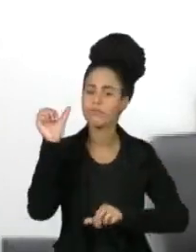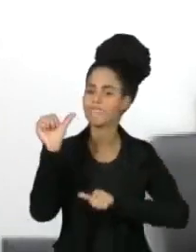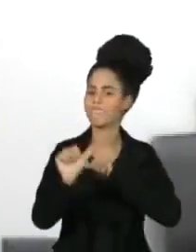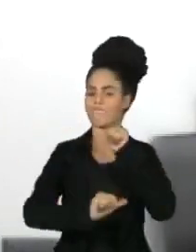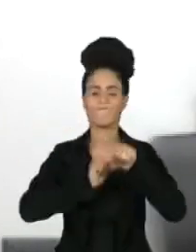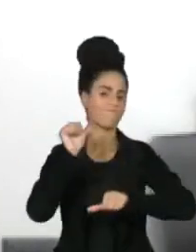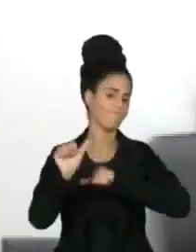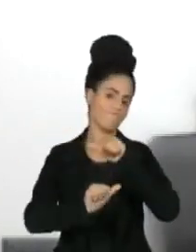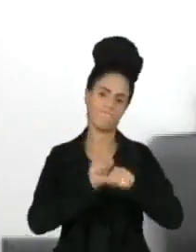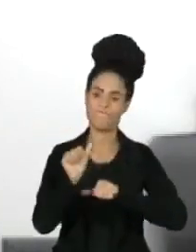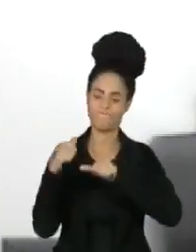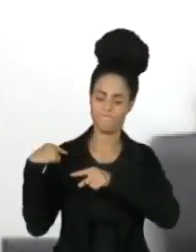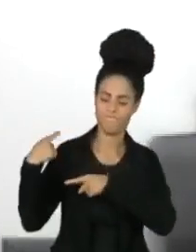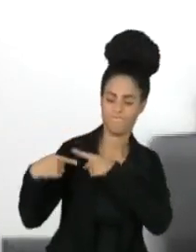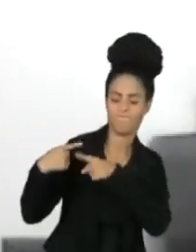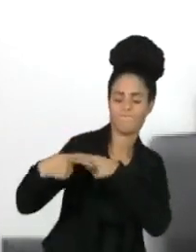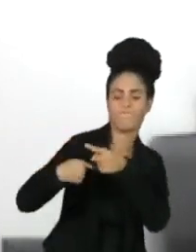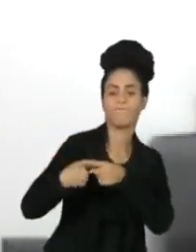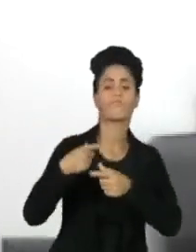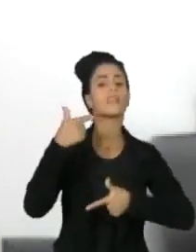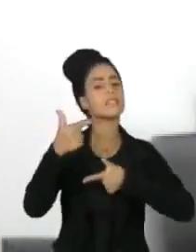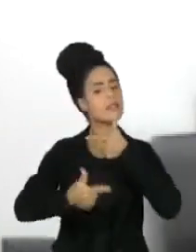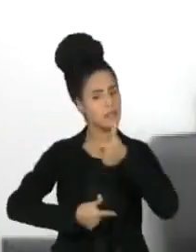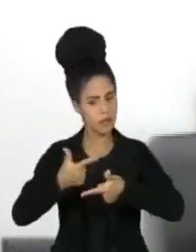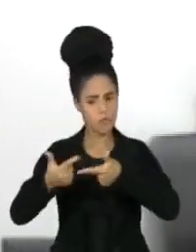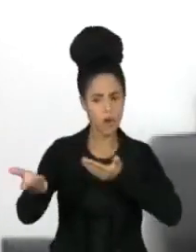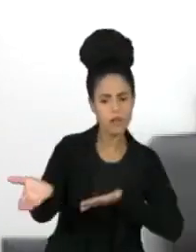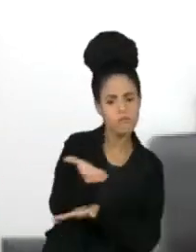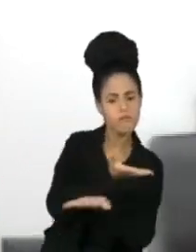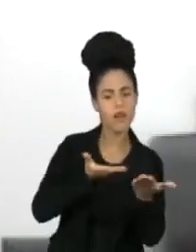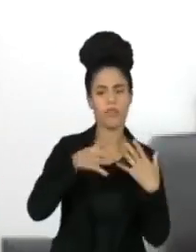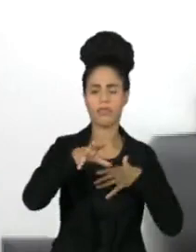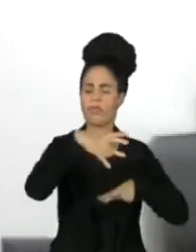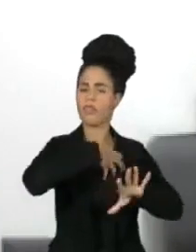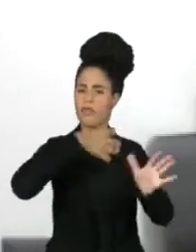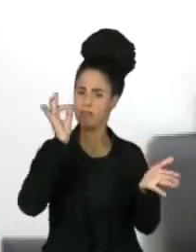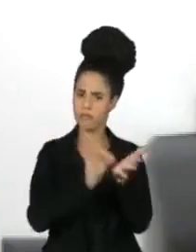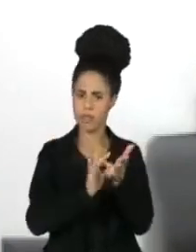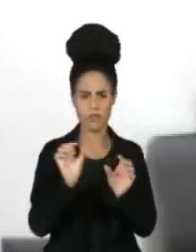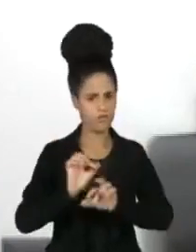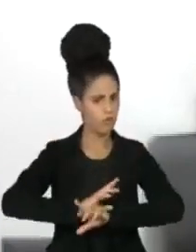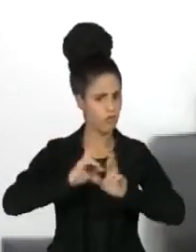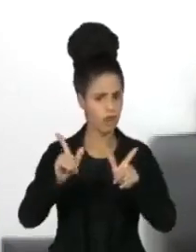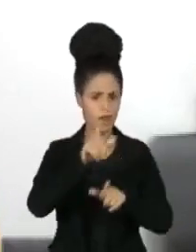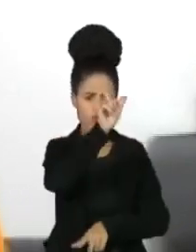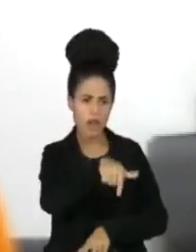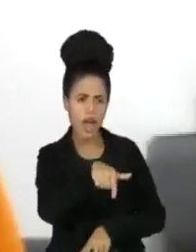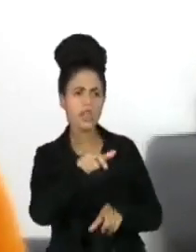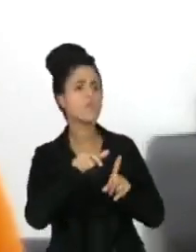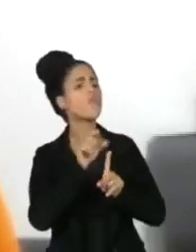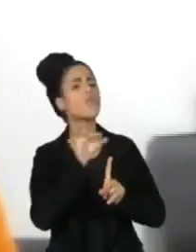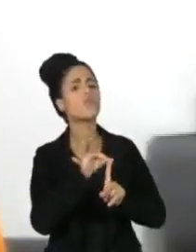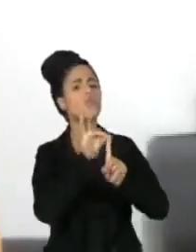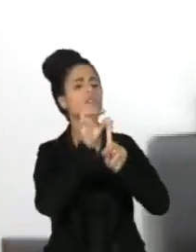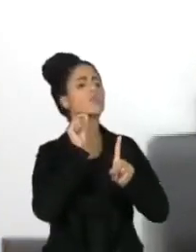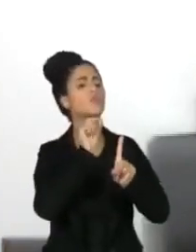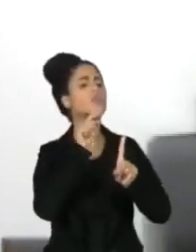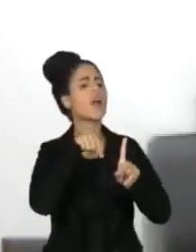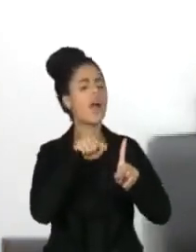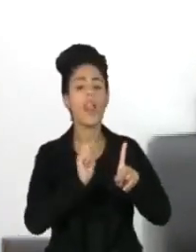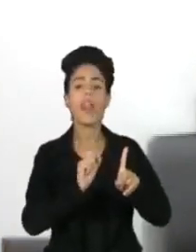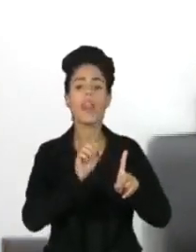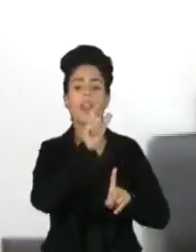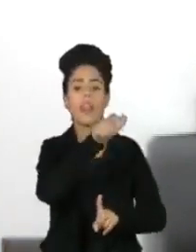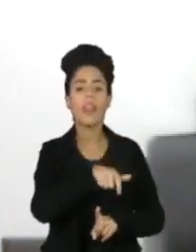uma geração que atua, trabalha e vive por um propósito. Então, um líder que simplesmente manda para